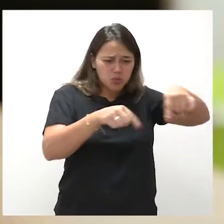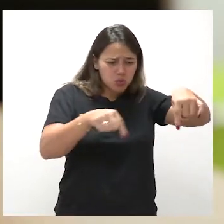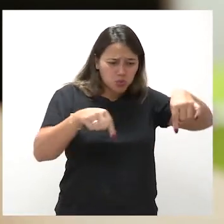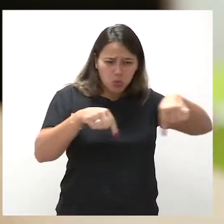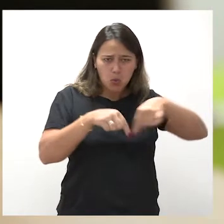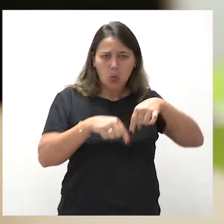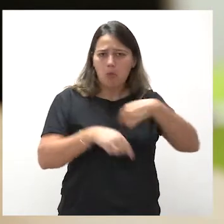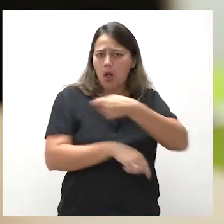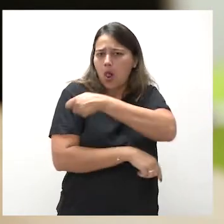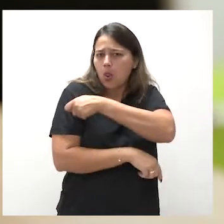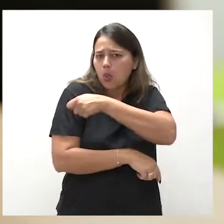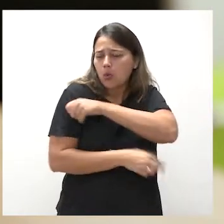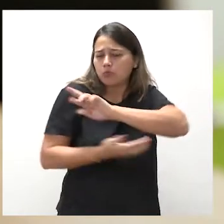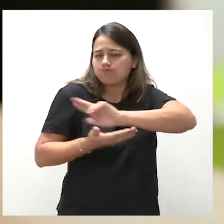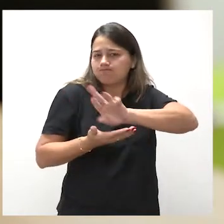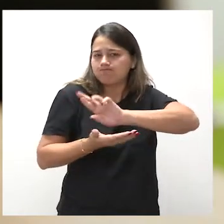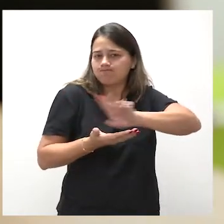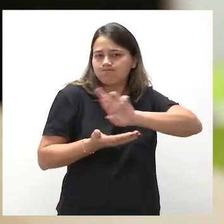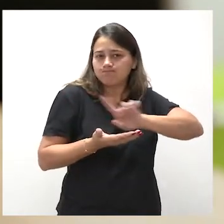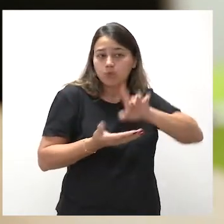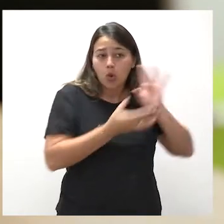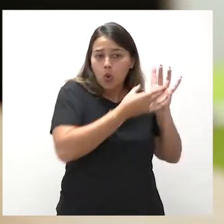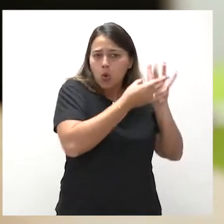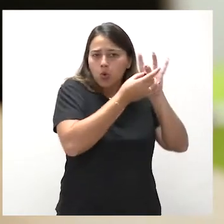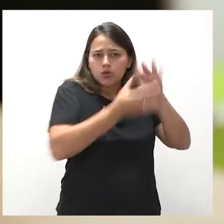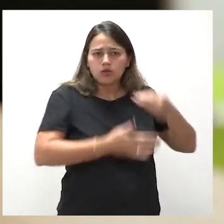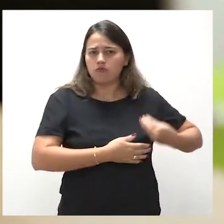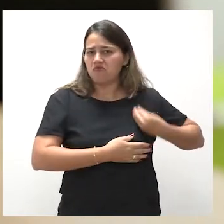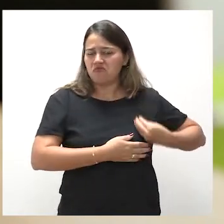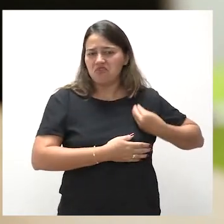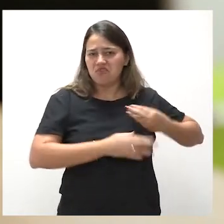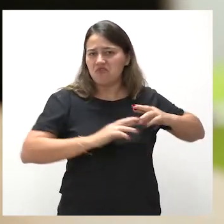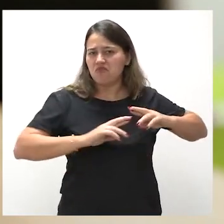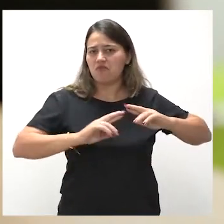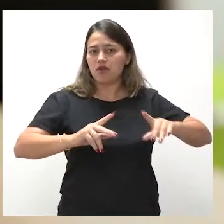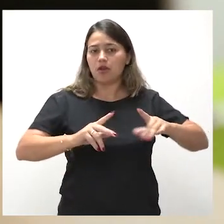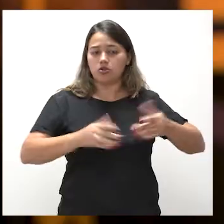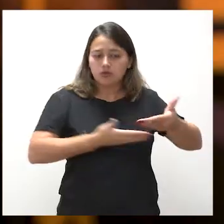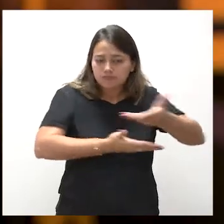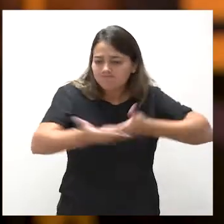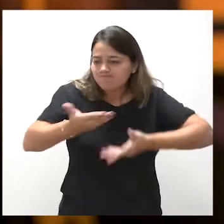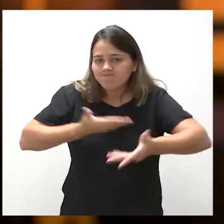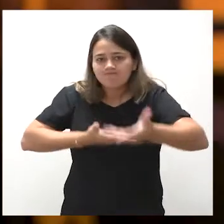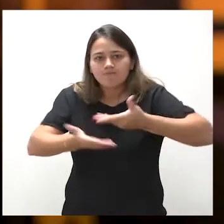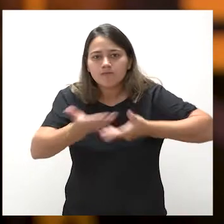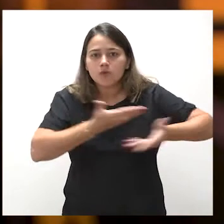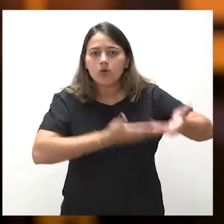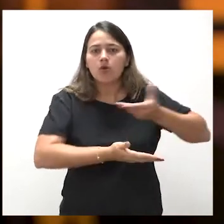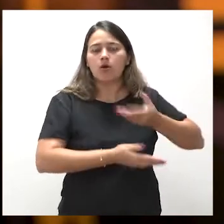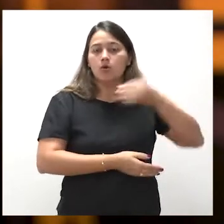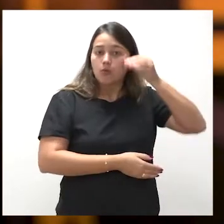turmas, vários perfis de estudantes, vários contextos. E é uma troca, uma grande troca de